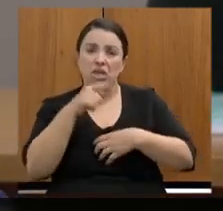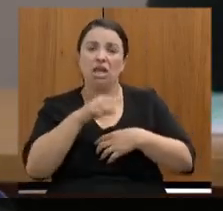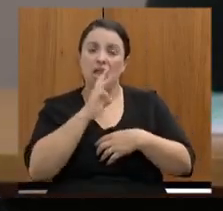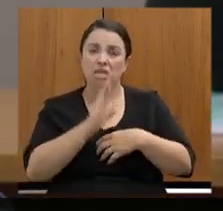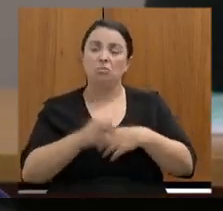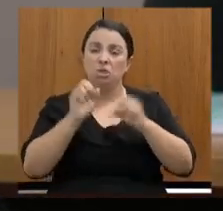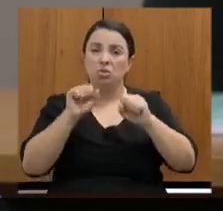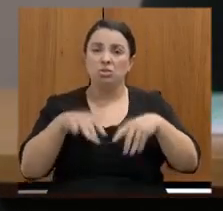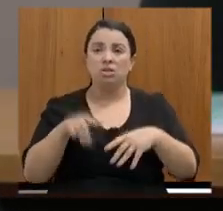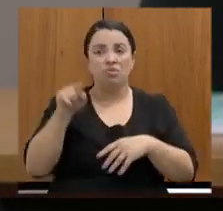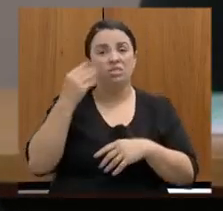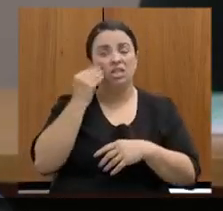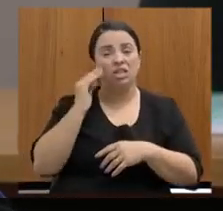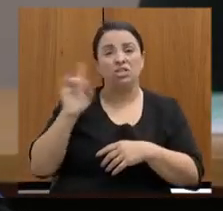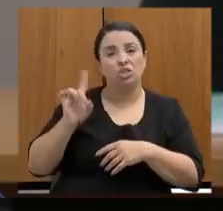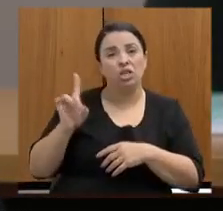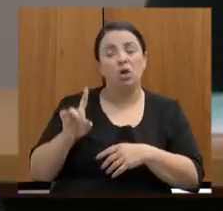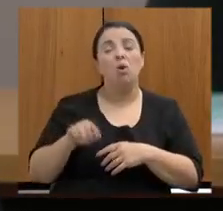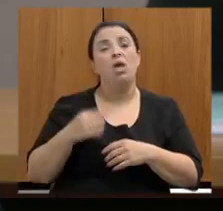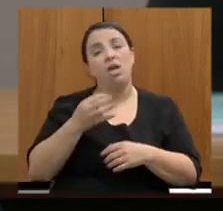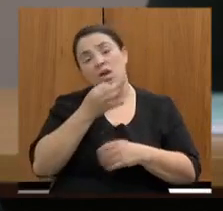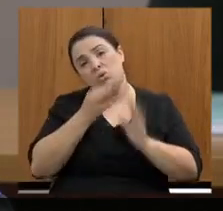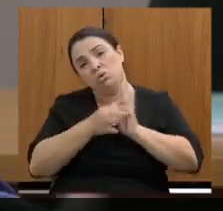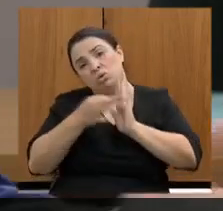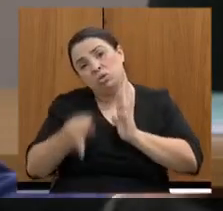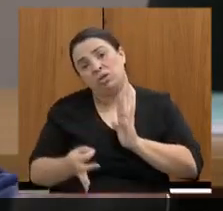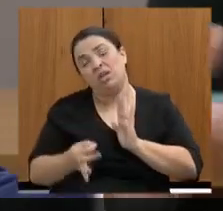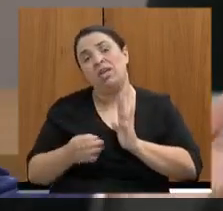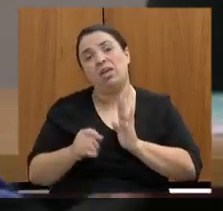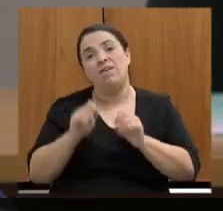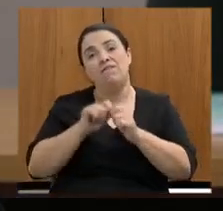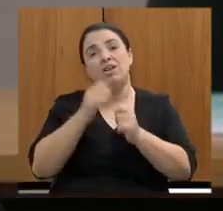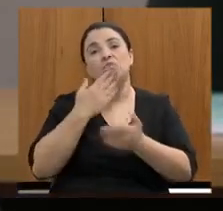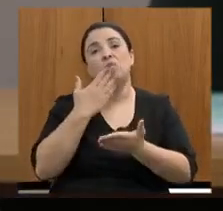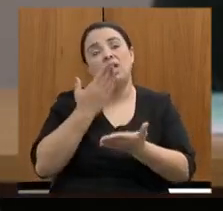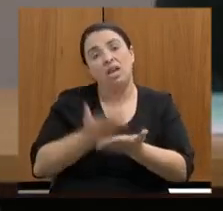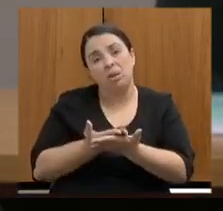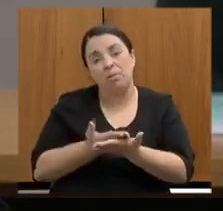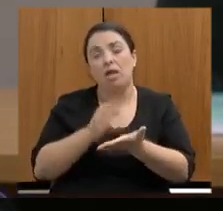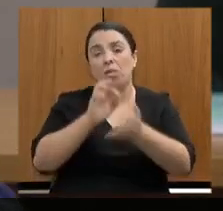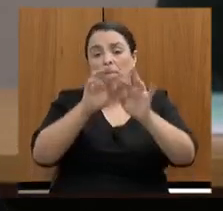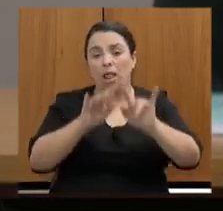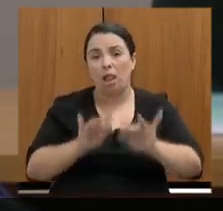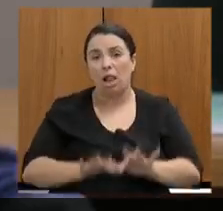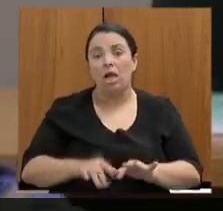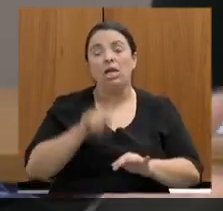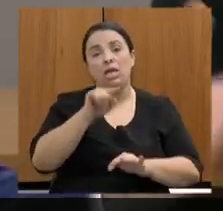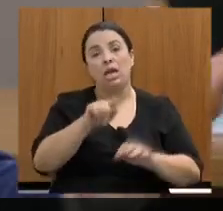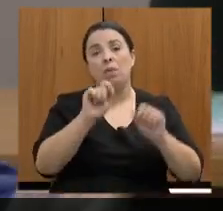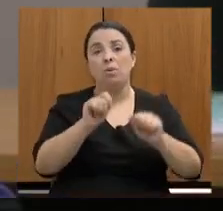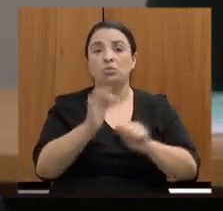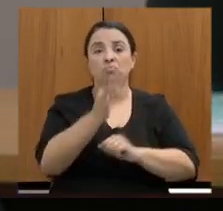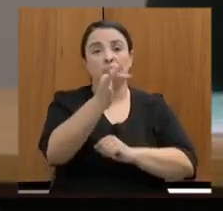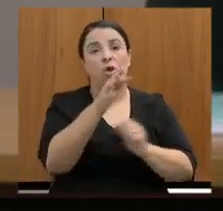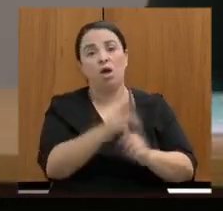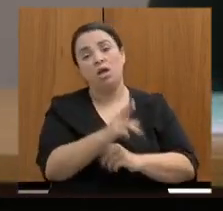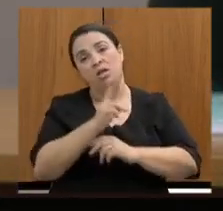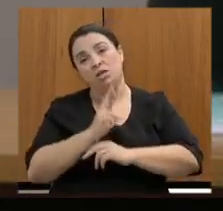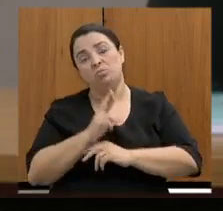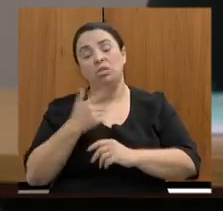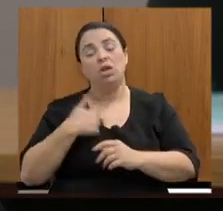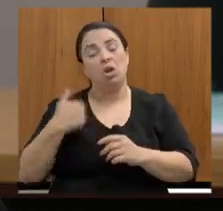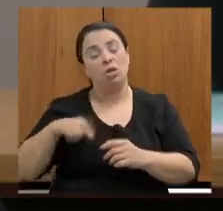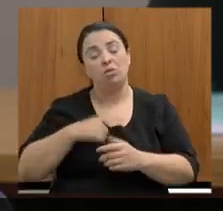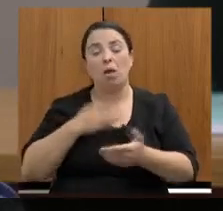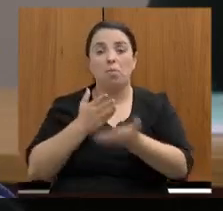Eu sugiro que façamos um requerimento por escrito, dê a permissão que ela possa responder. A gente aprova por unanimidade